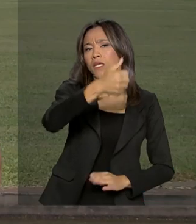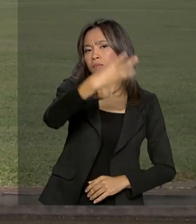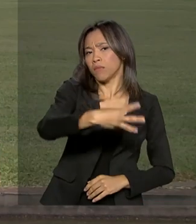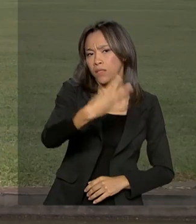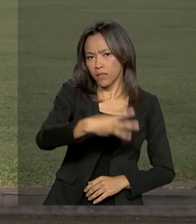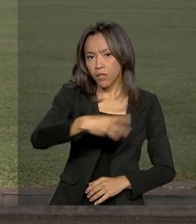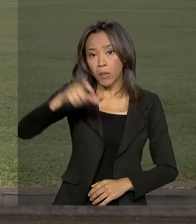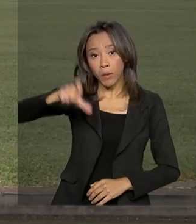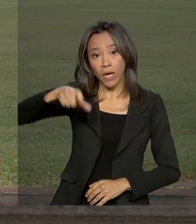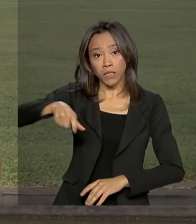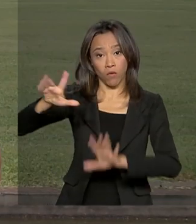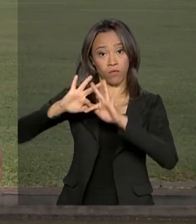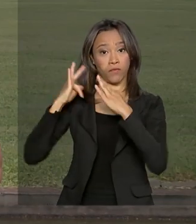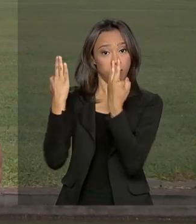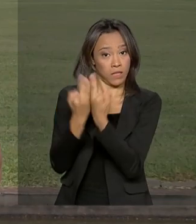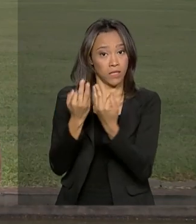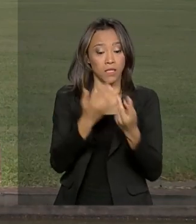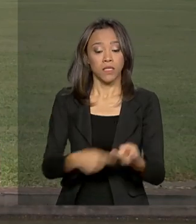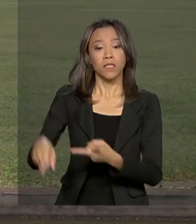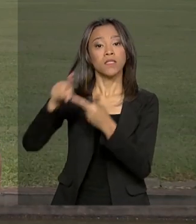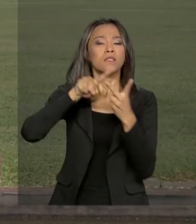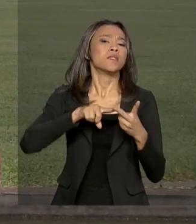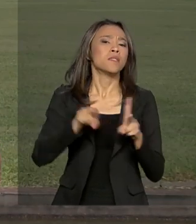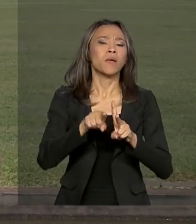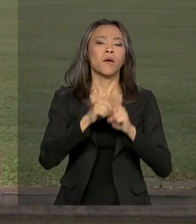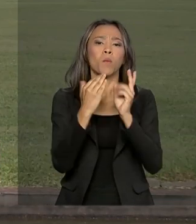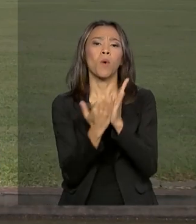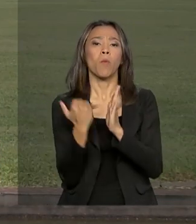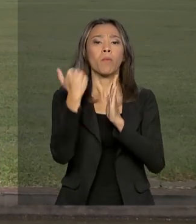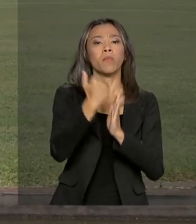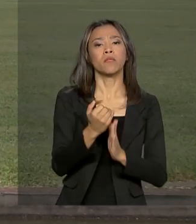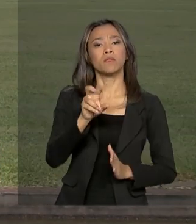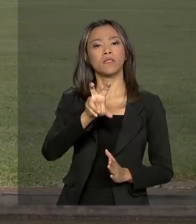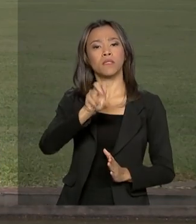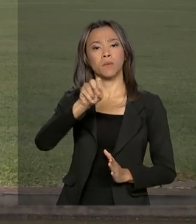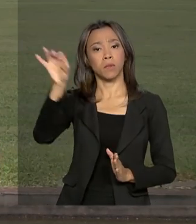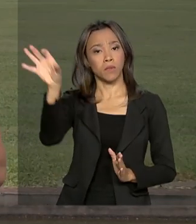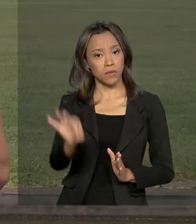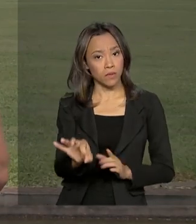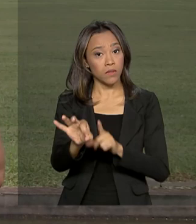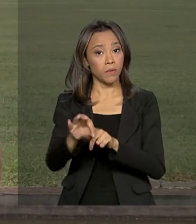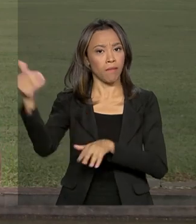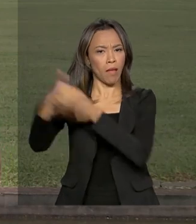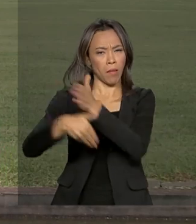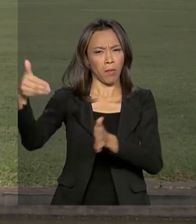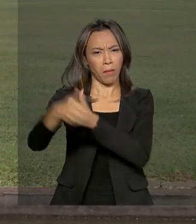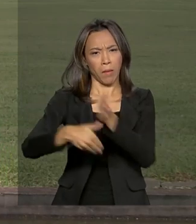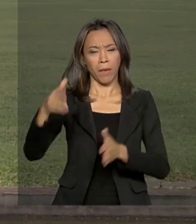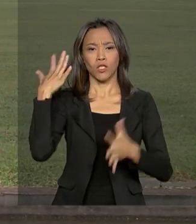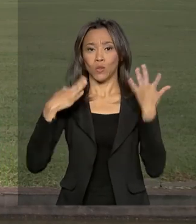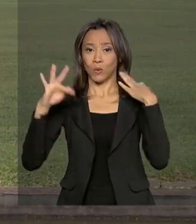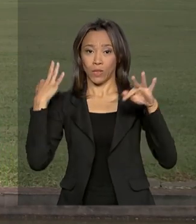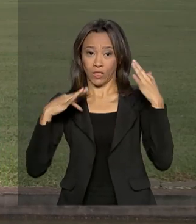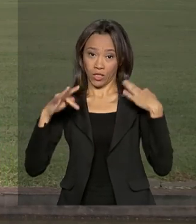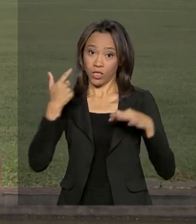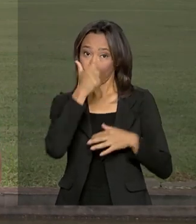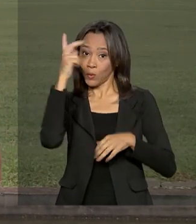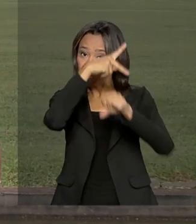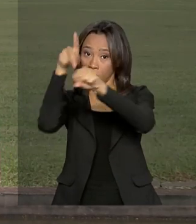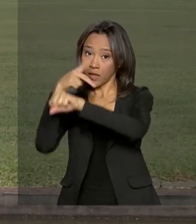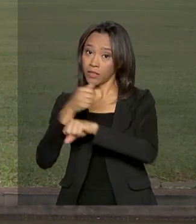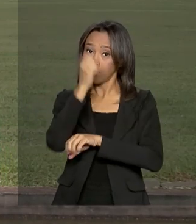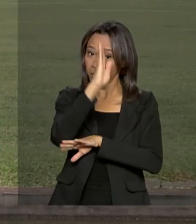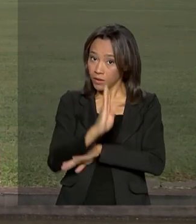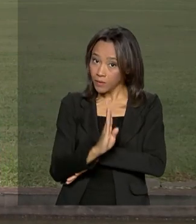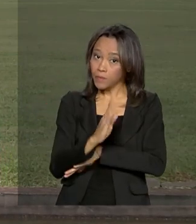Bolsa Família e também sobre o aumento de 50% na entrada de turistas estrangeiros no Brasil. O